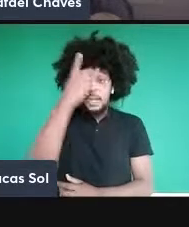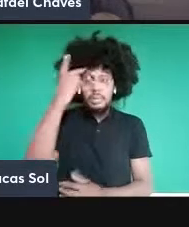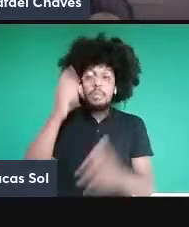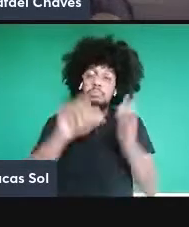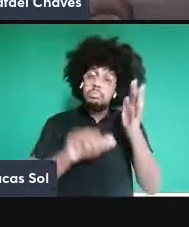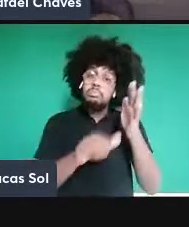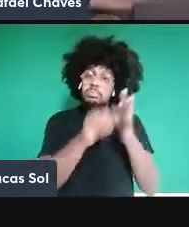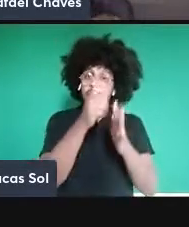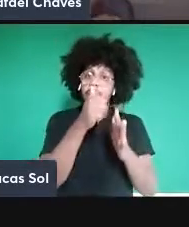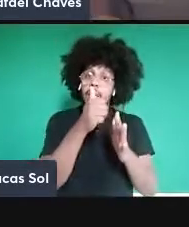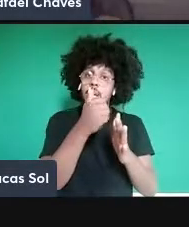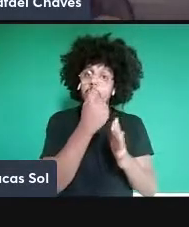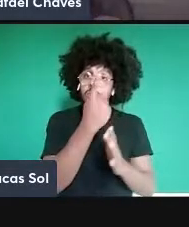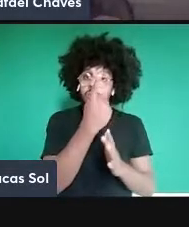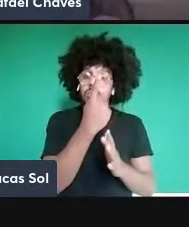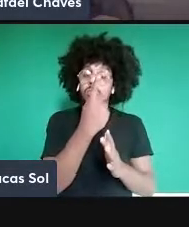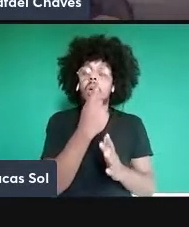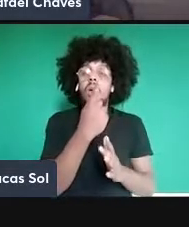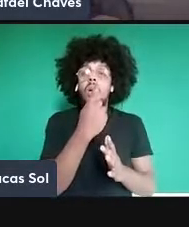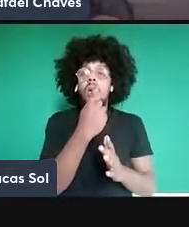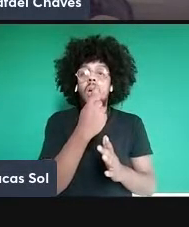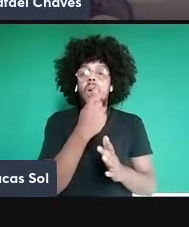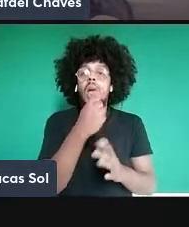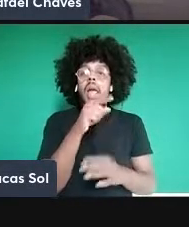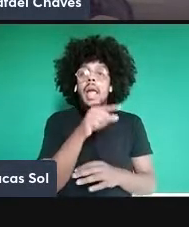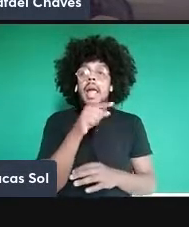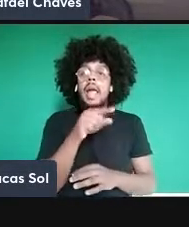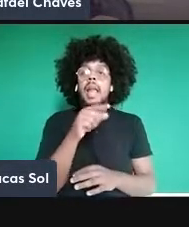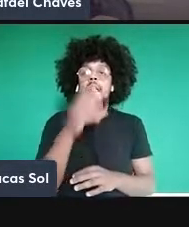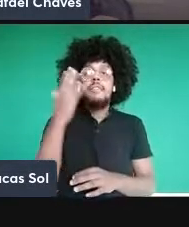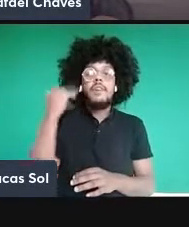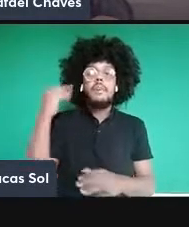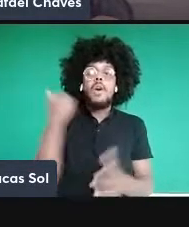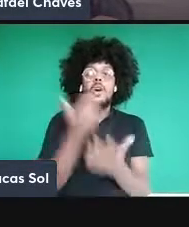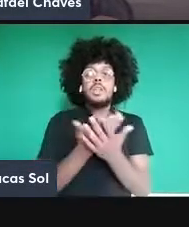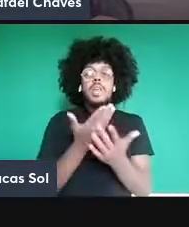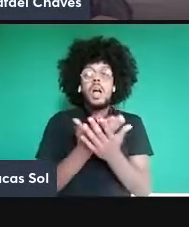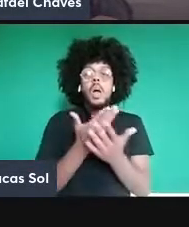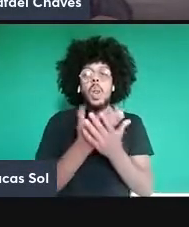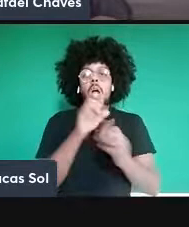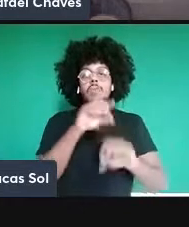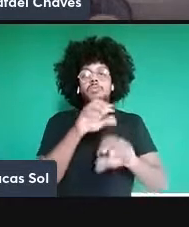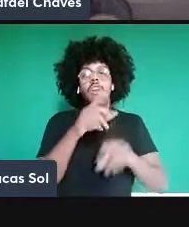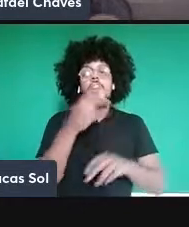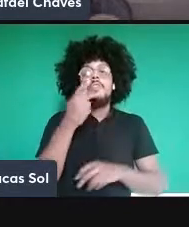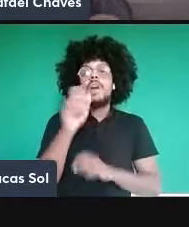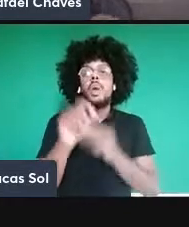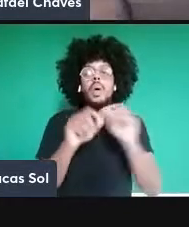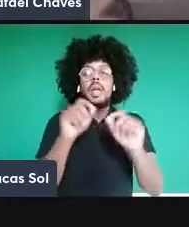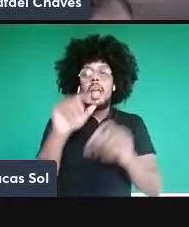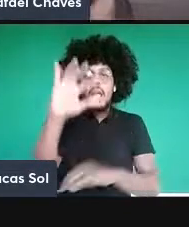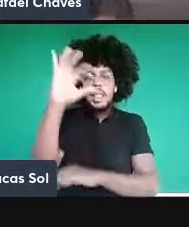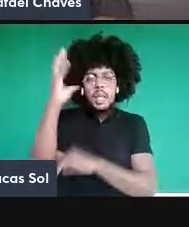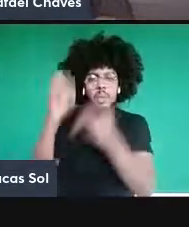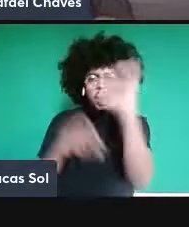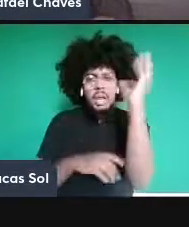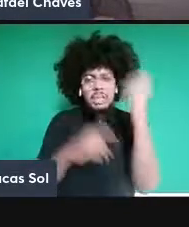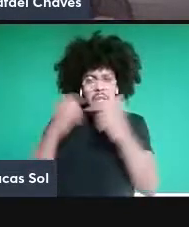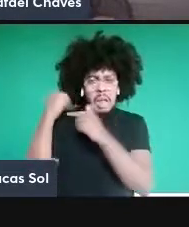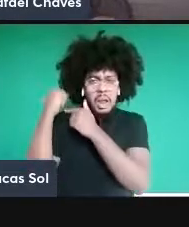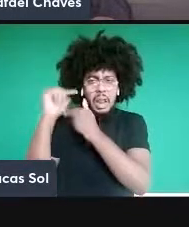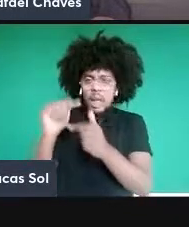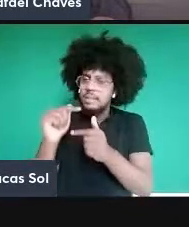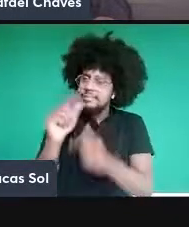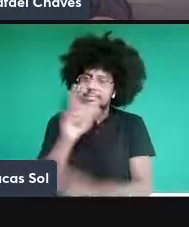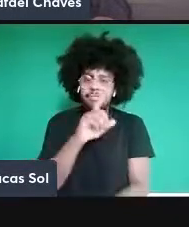uma das suas famosas aulas ele disse o seguinte a natureza não é clássica e se você quer fazer uma